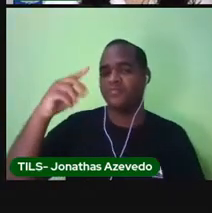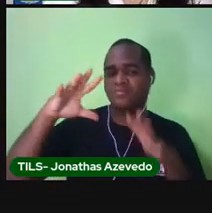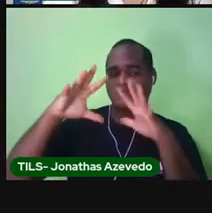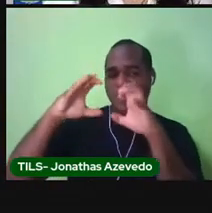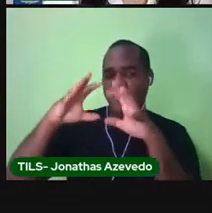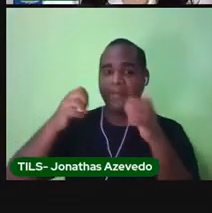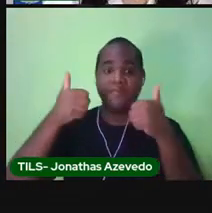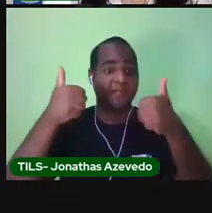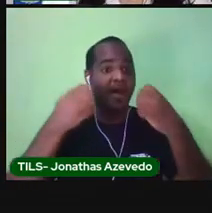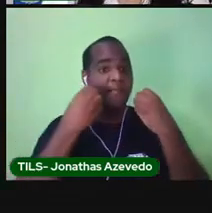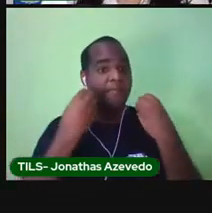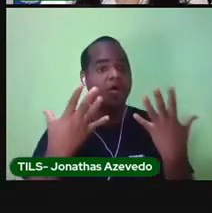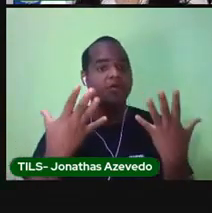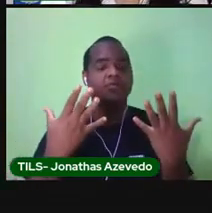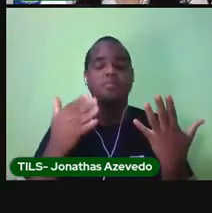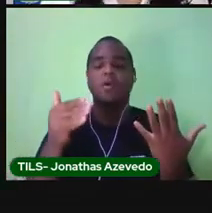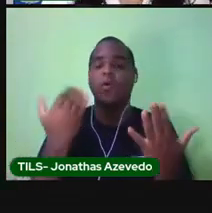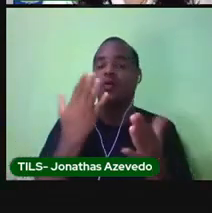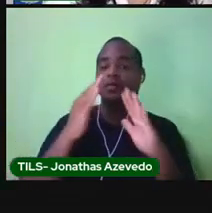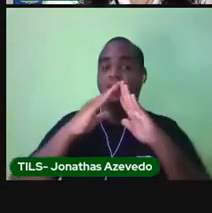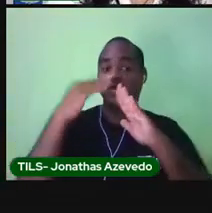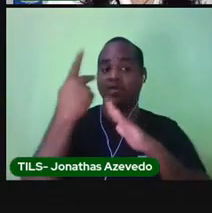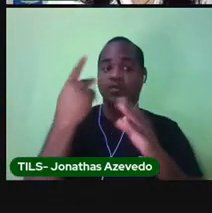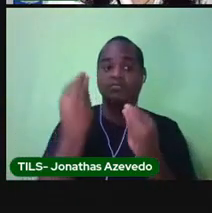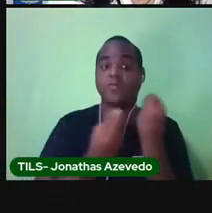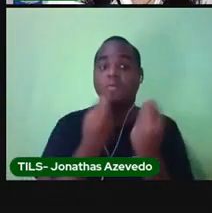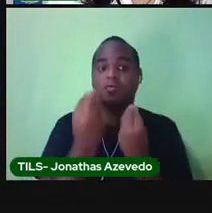você? Como está aí aonde você mora?